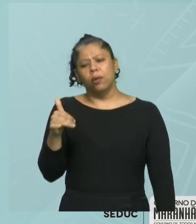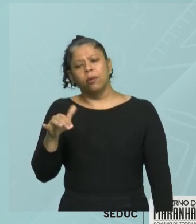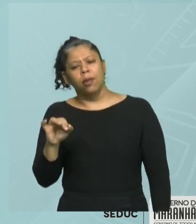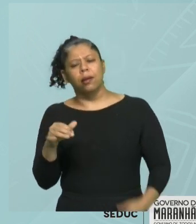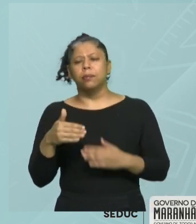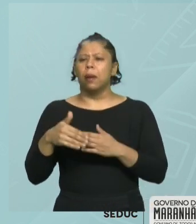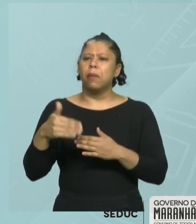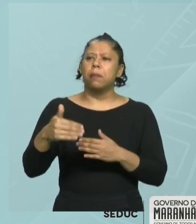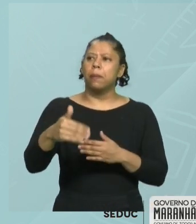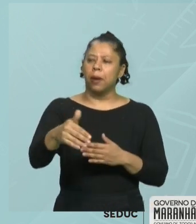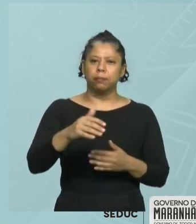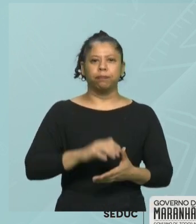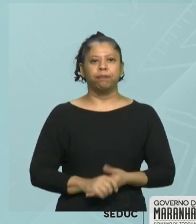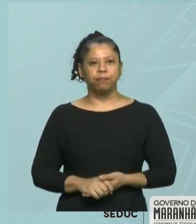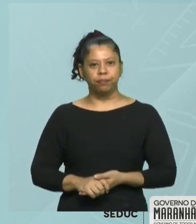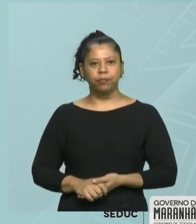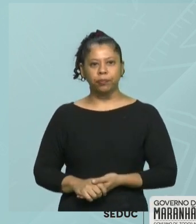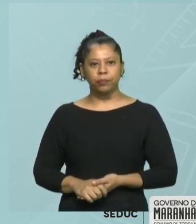sucessivamente.